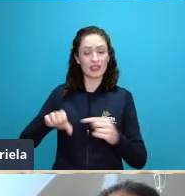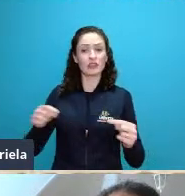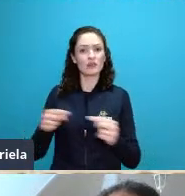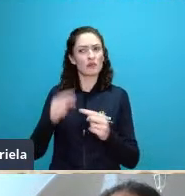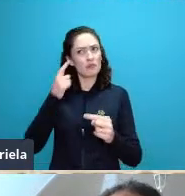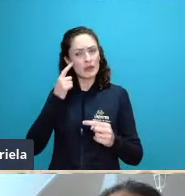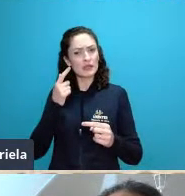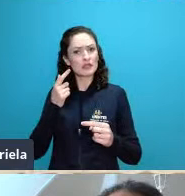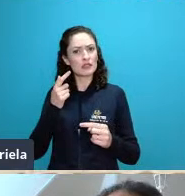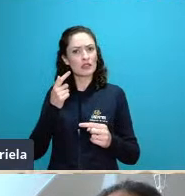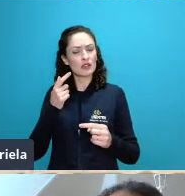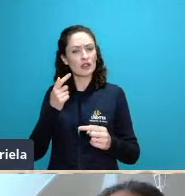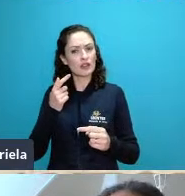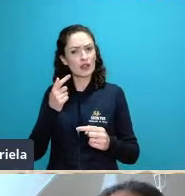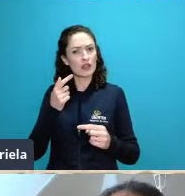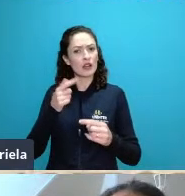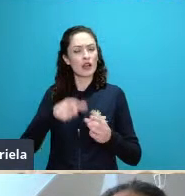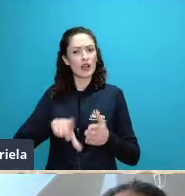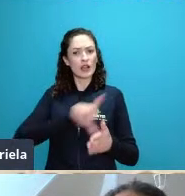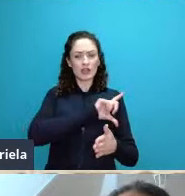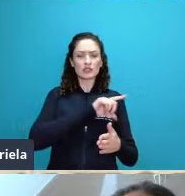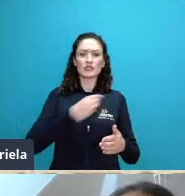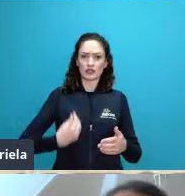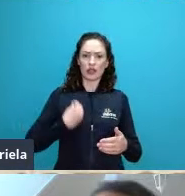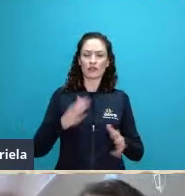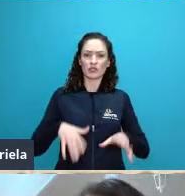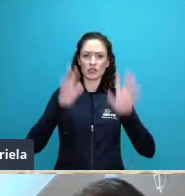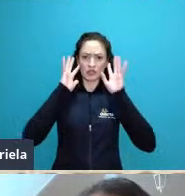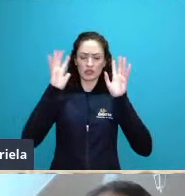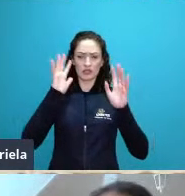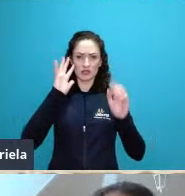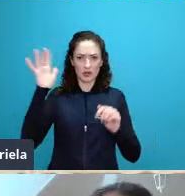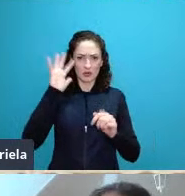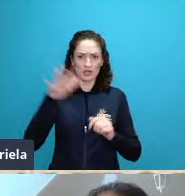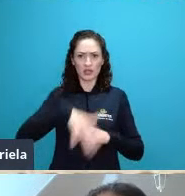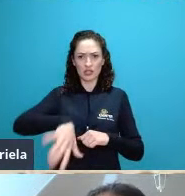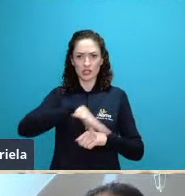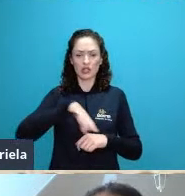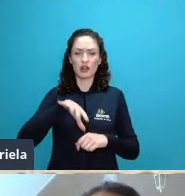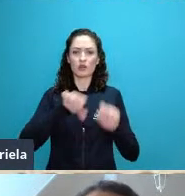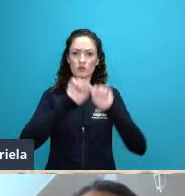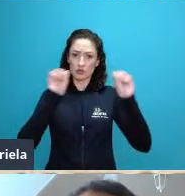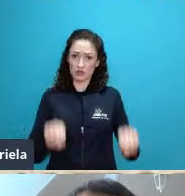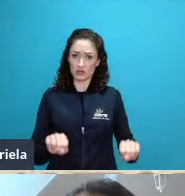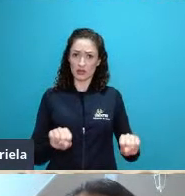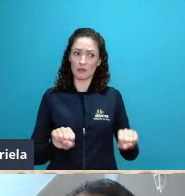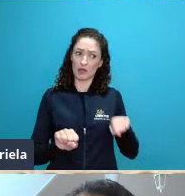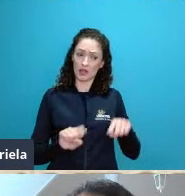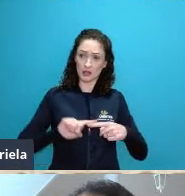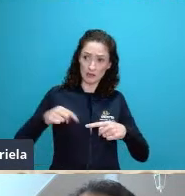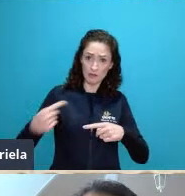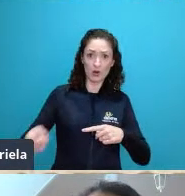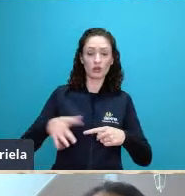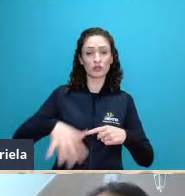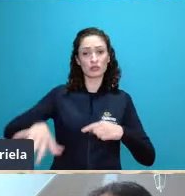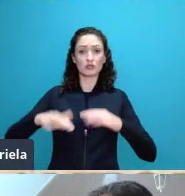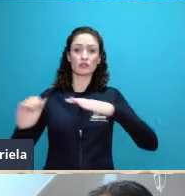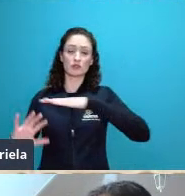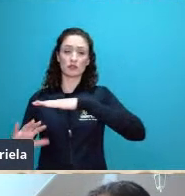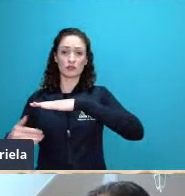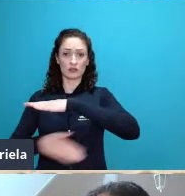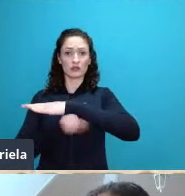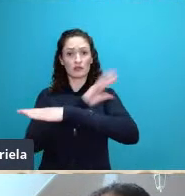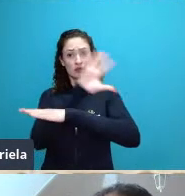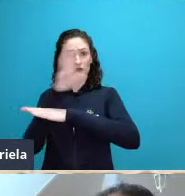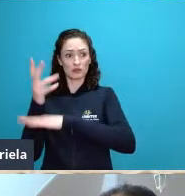sistemas então a teoria geral dos sistemas influenciou todos os campos do conhecimento não foi diferente na